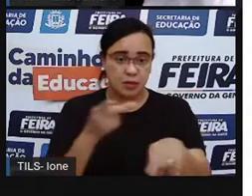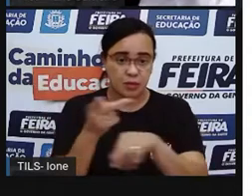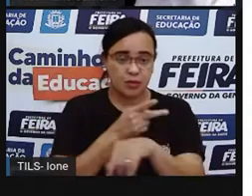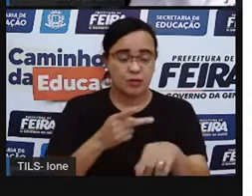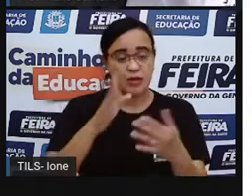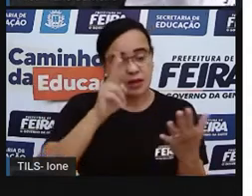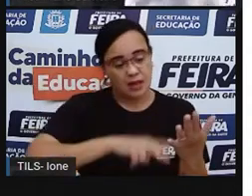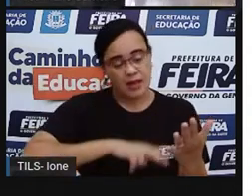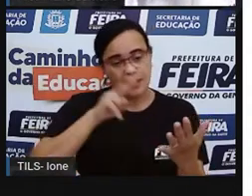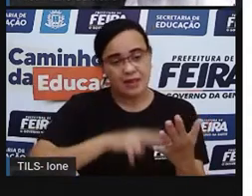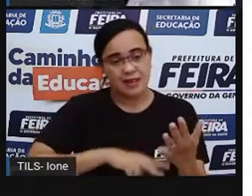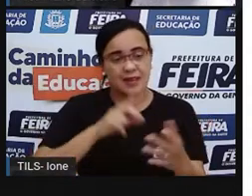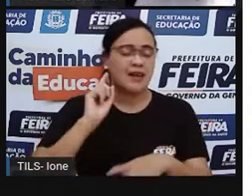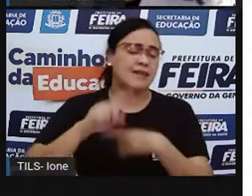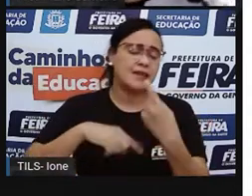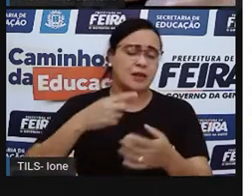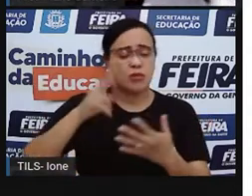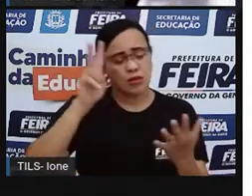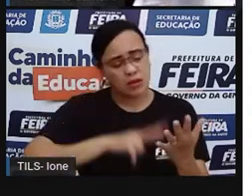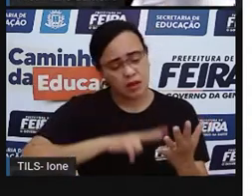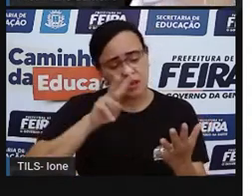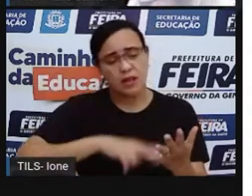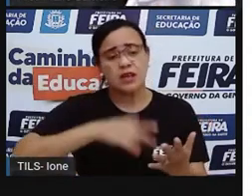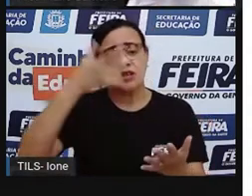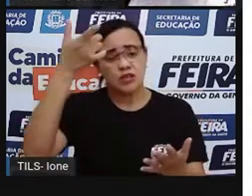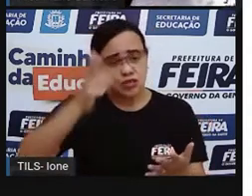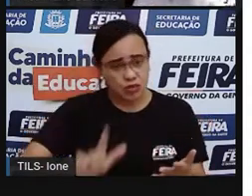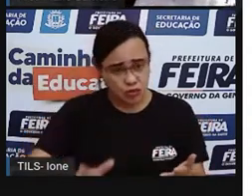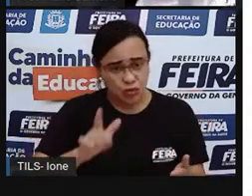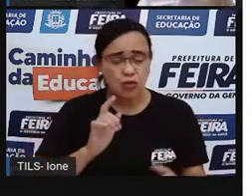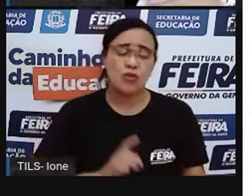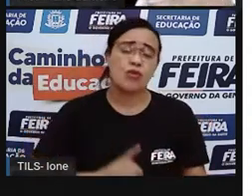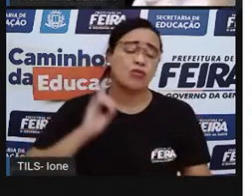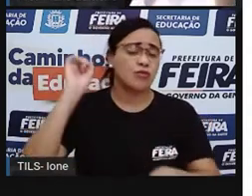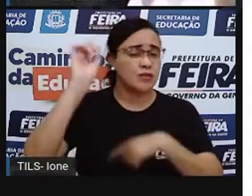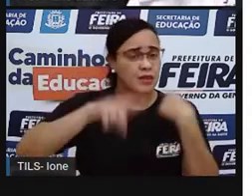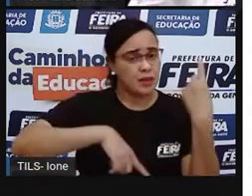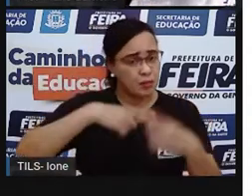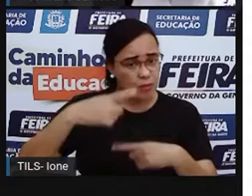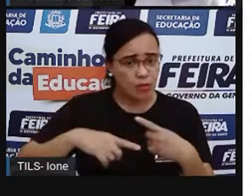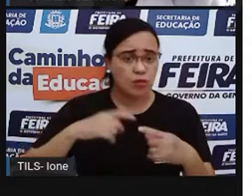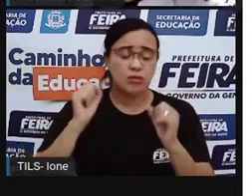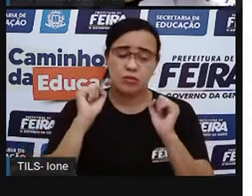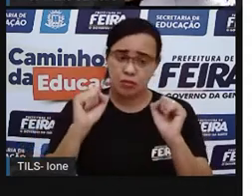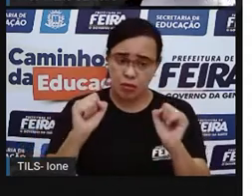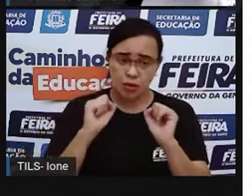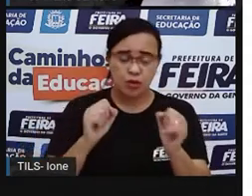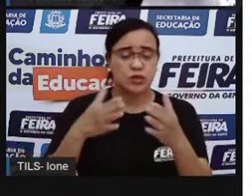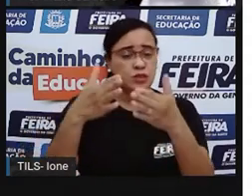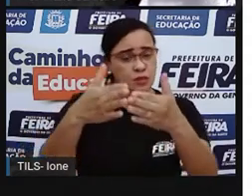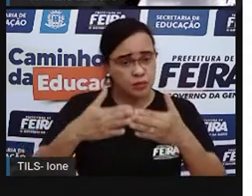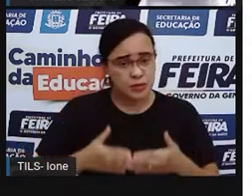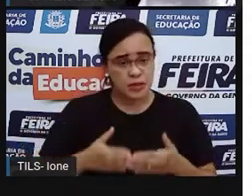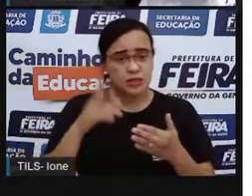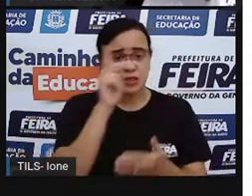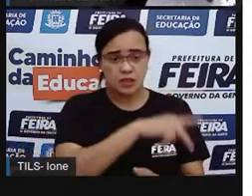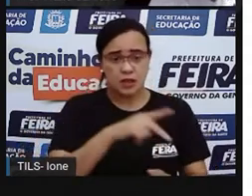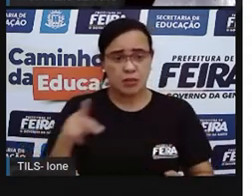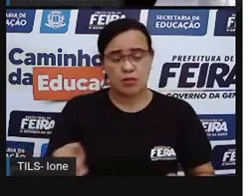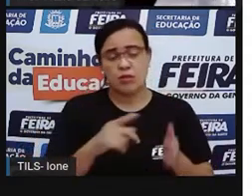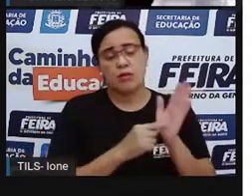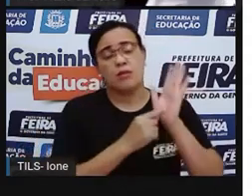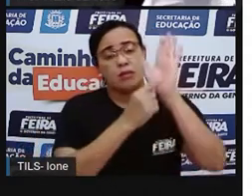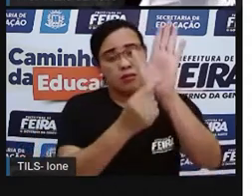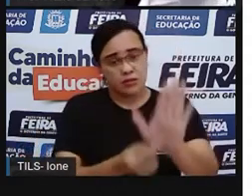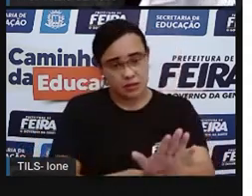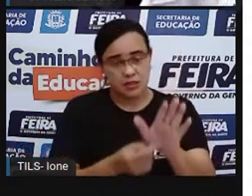reler de novo, reler novamente, né, esse livro e outro momento, vocês podem pedir a Pro, tá bom? Pra conseguir pra vocês e